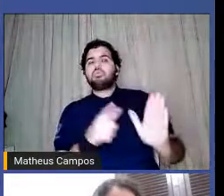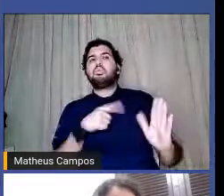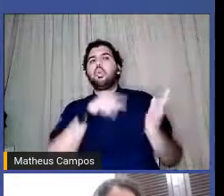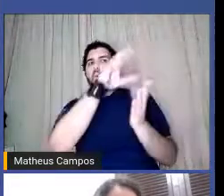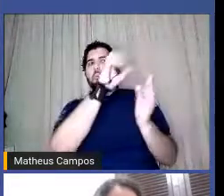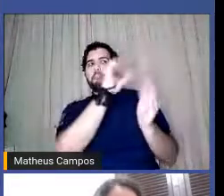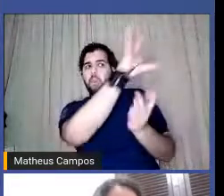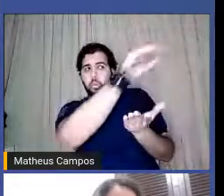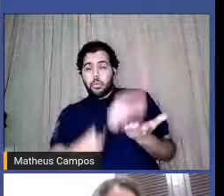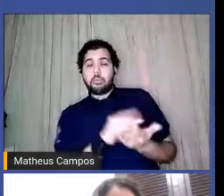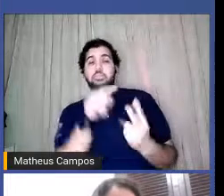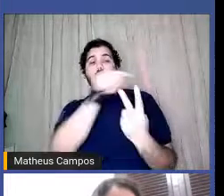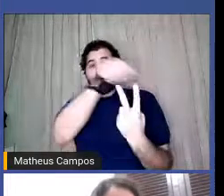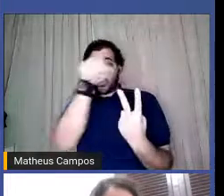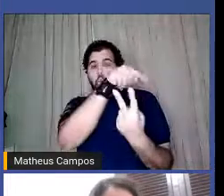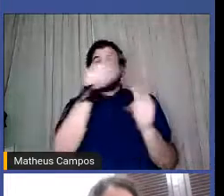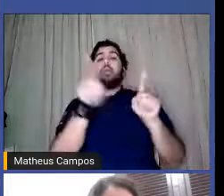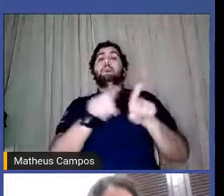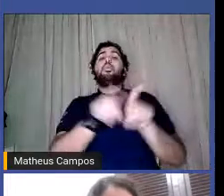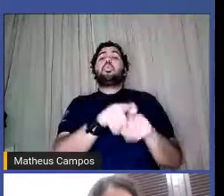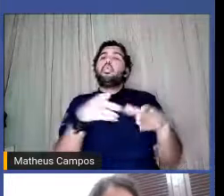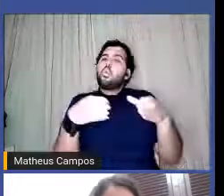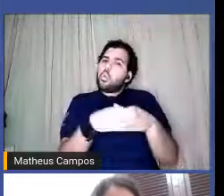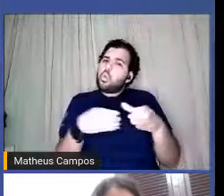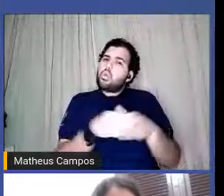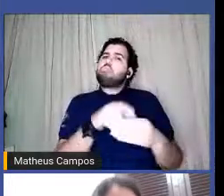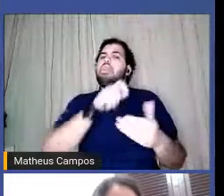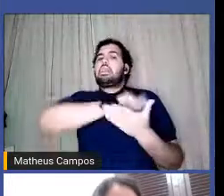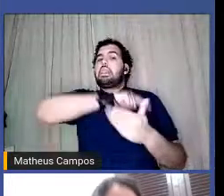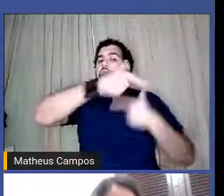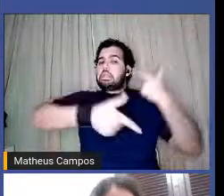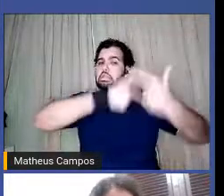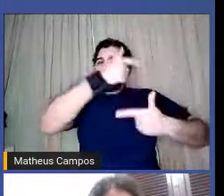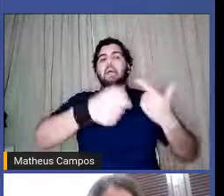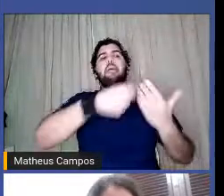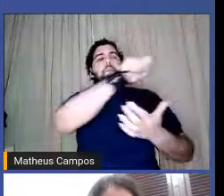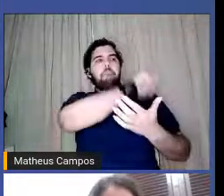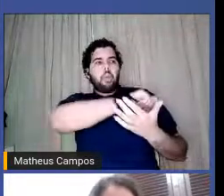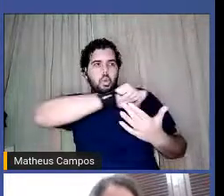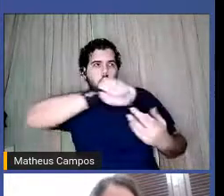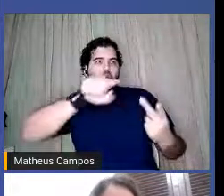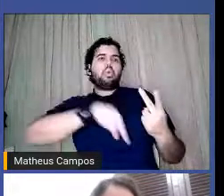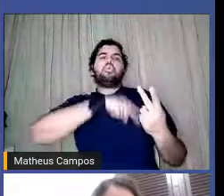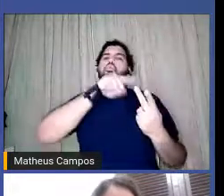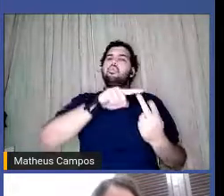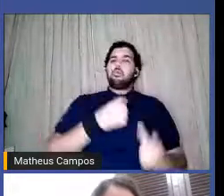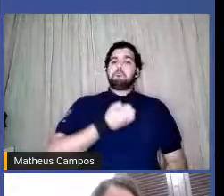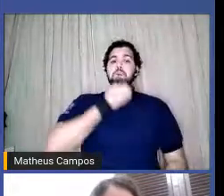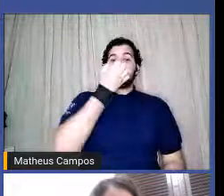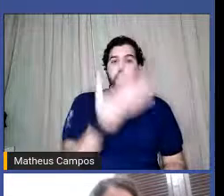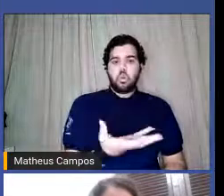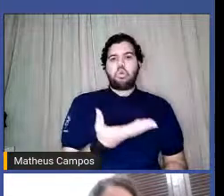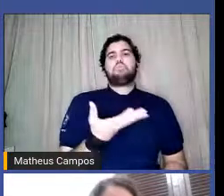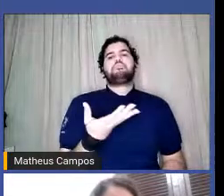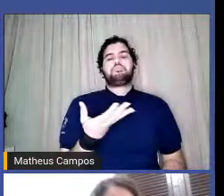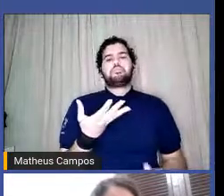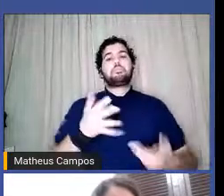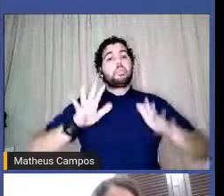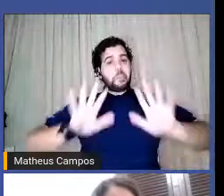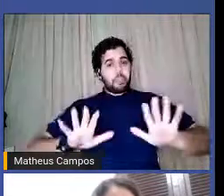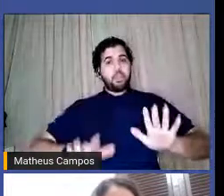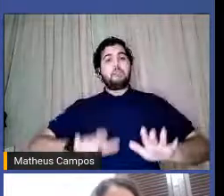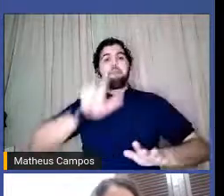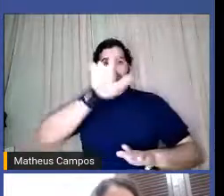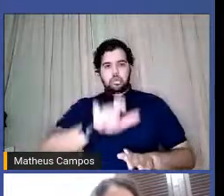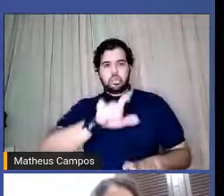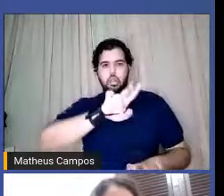duas, porque são coletivas que trabalham mais com a escrita, né, também com a poesia, mas a Vivi está colocando